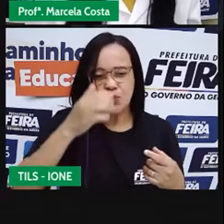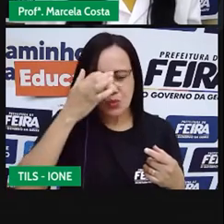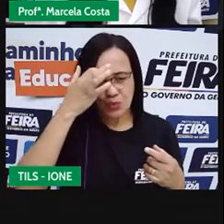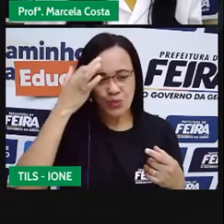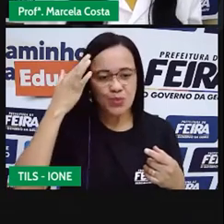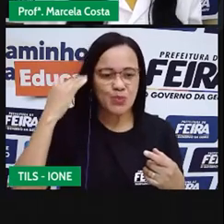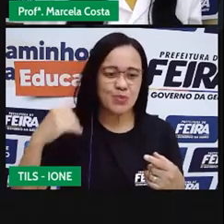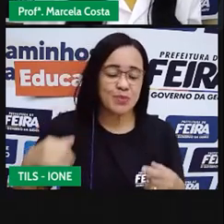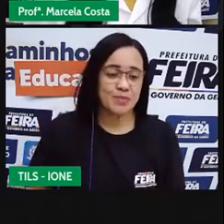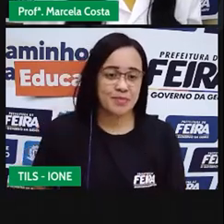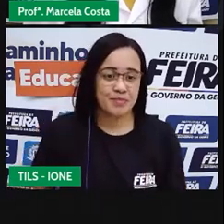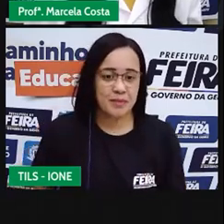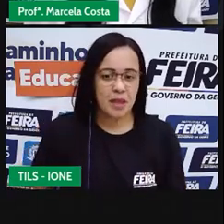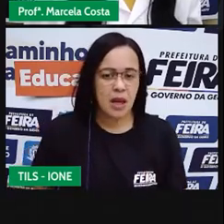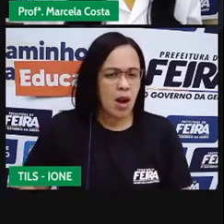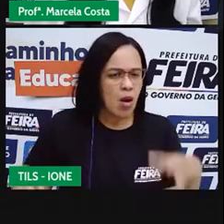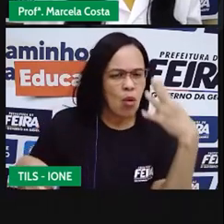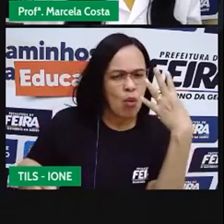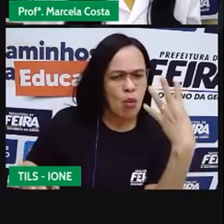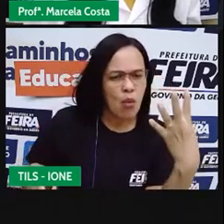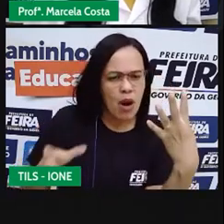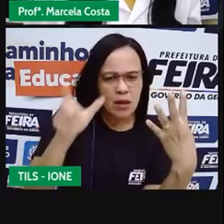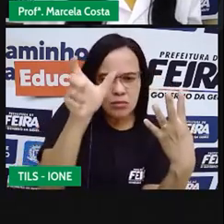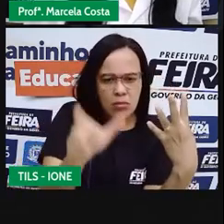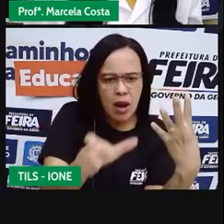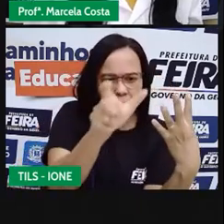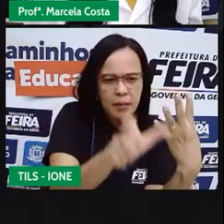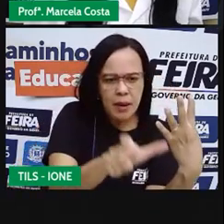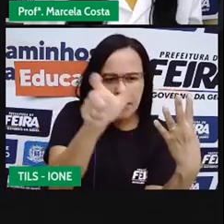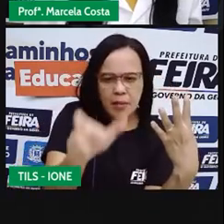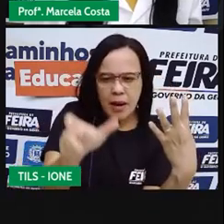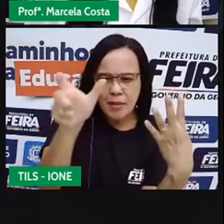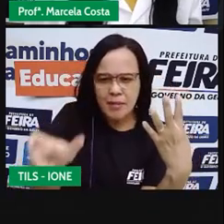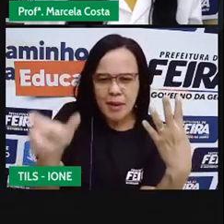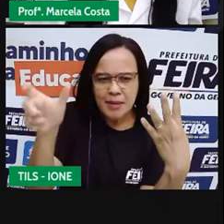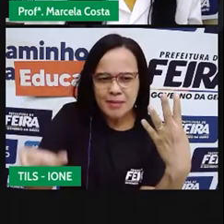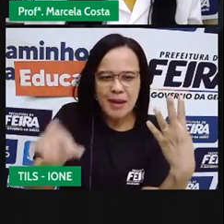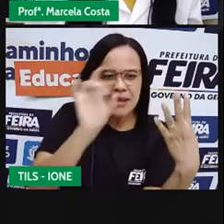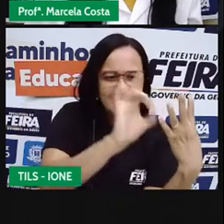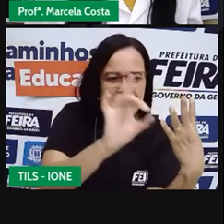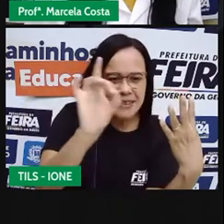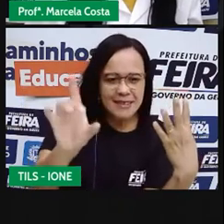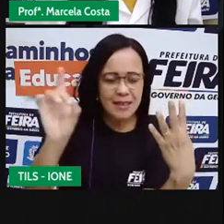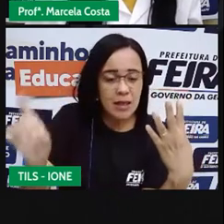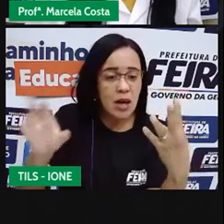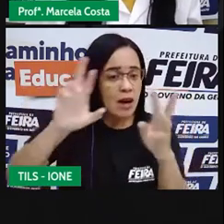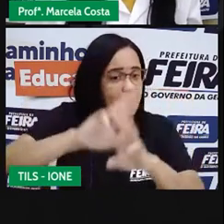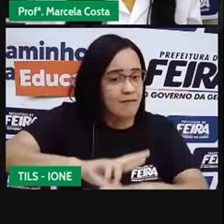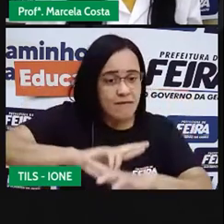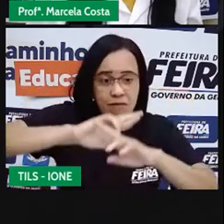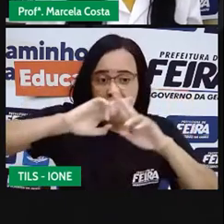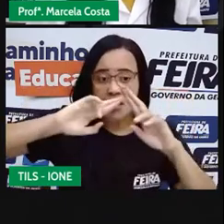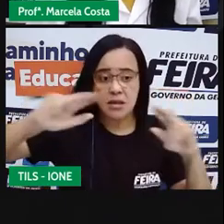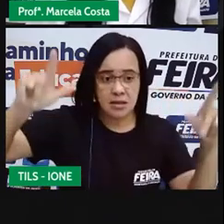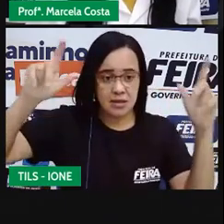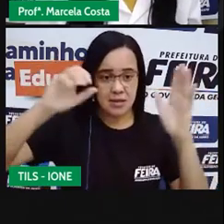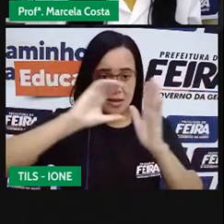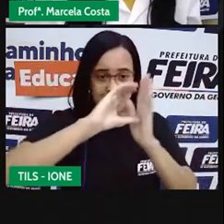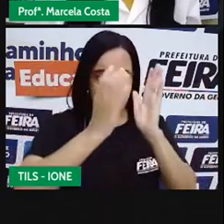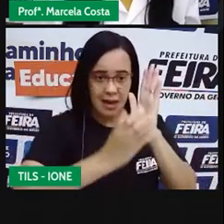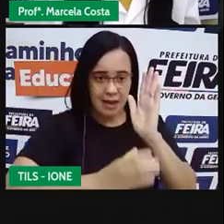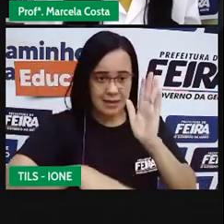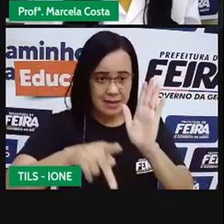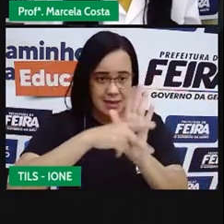Vejam essas quatro personagens. São personagens diferentes, cada uma com a característica